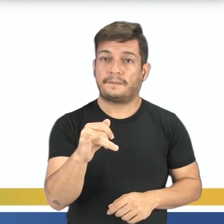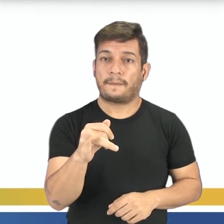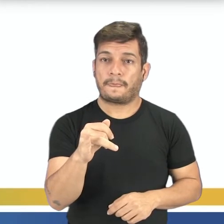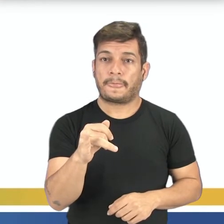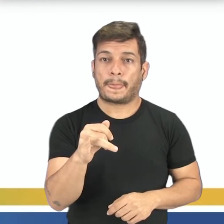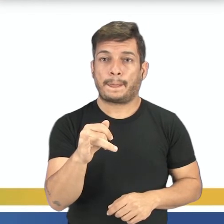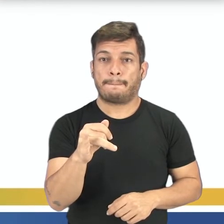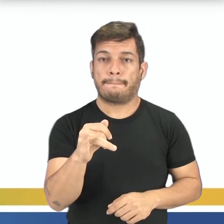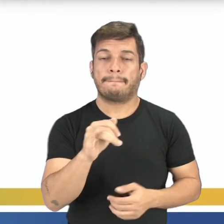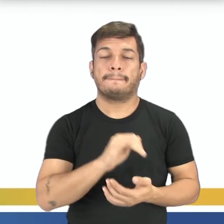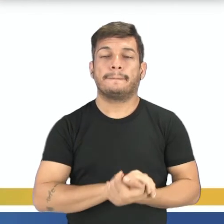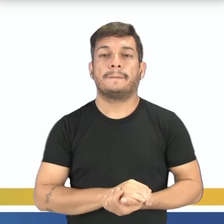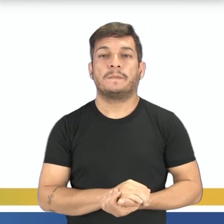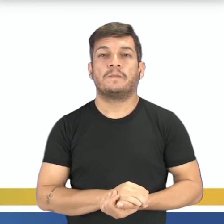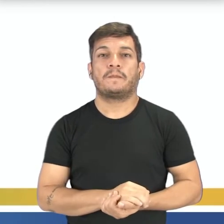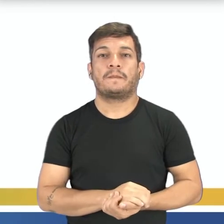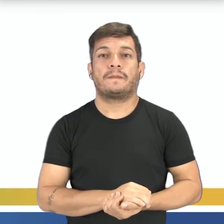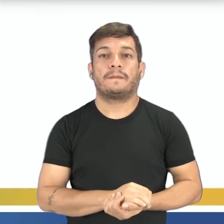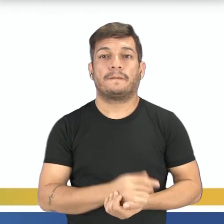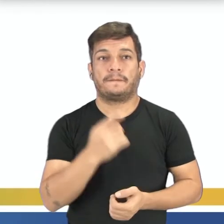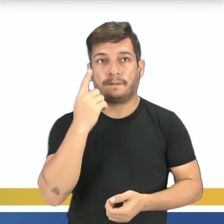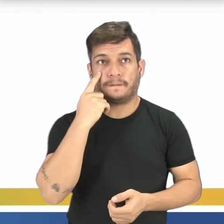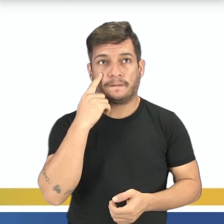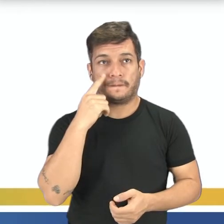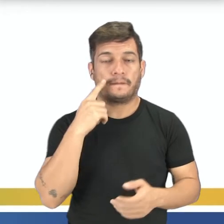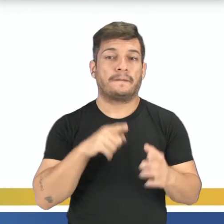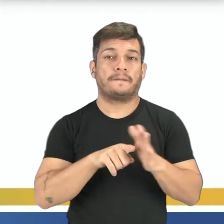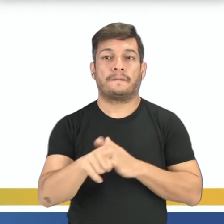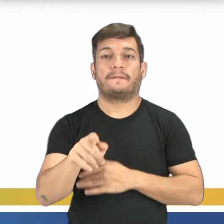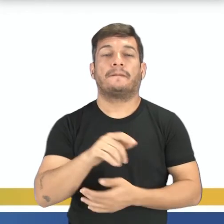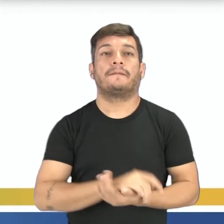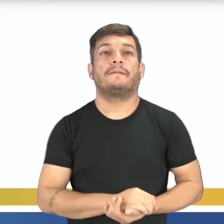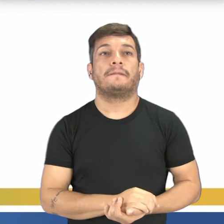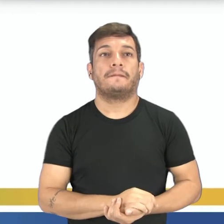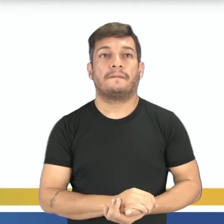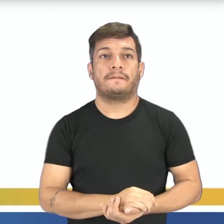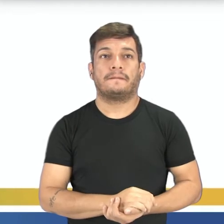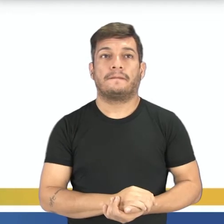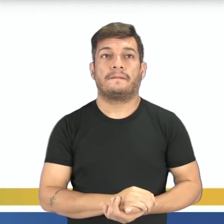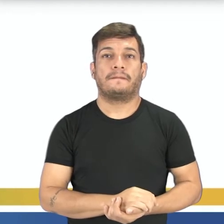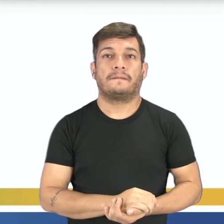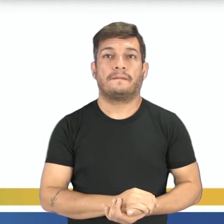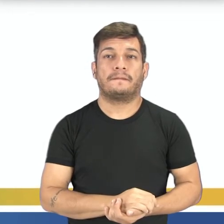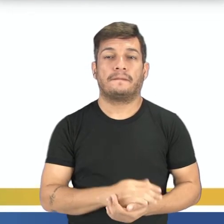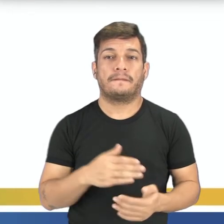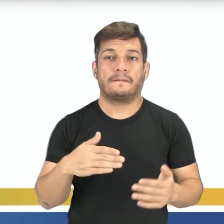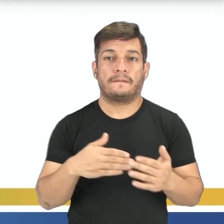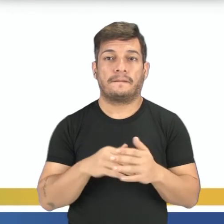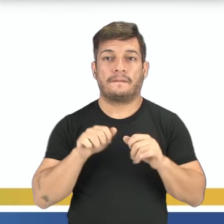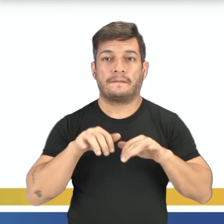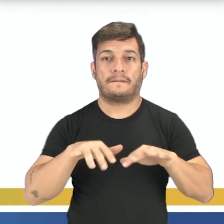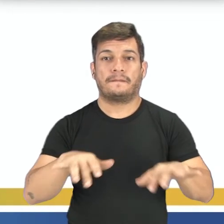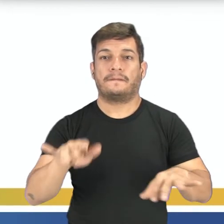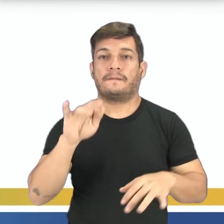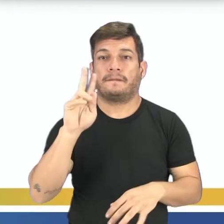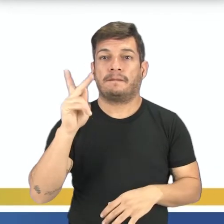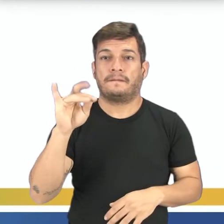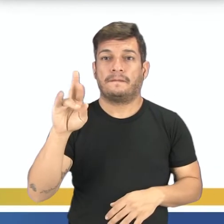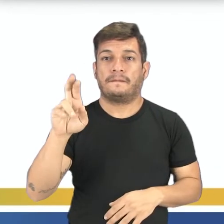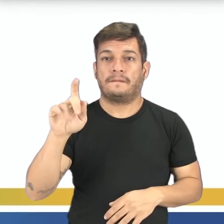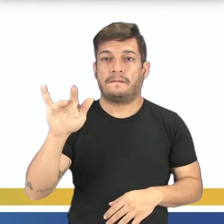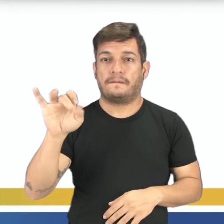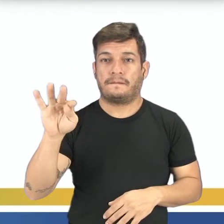tipo de energia. Vamos no enunciado da questão? As hidrelétricas são exemplo de